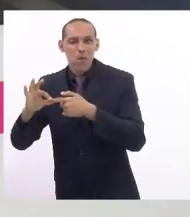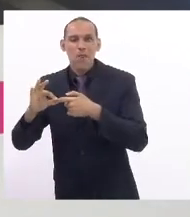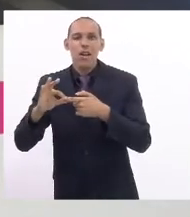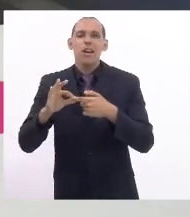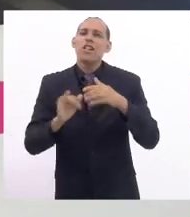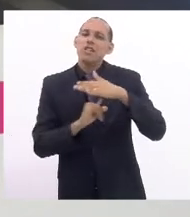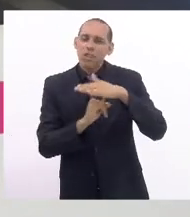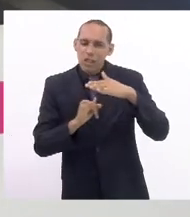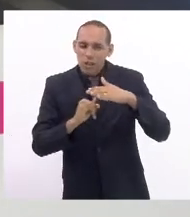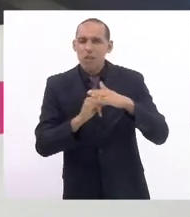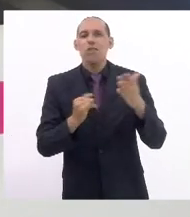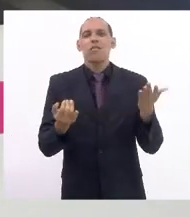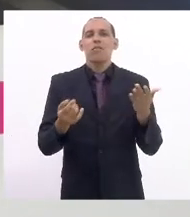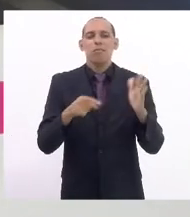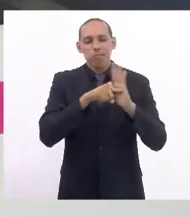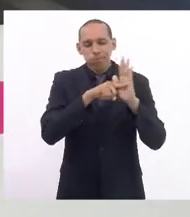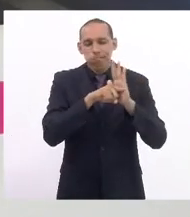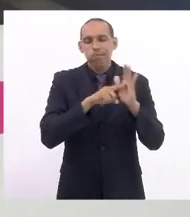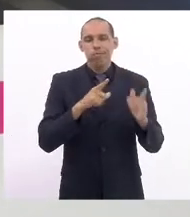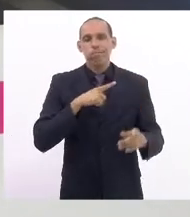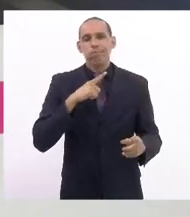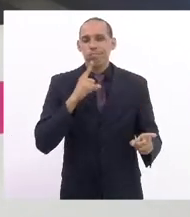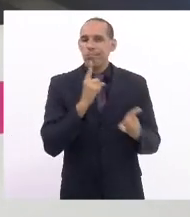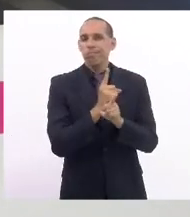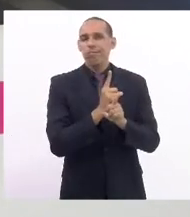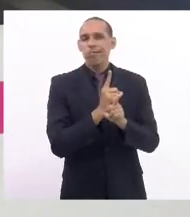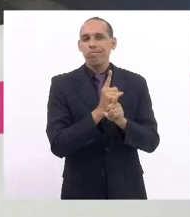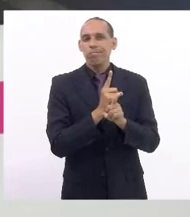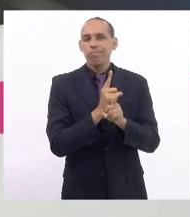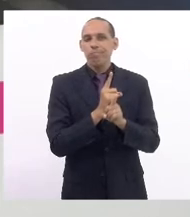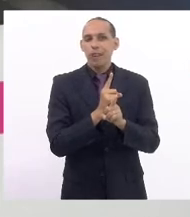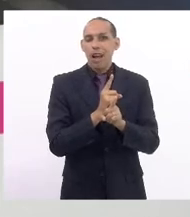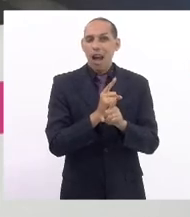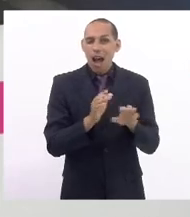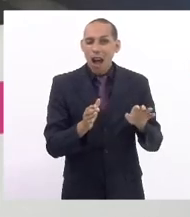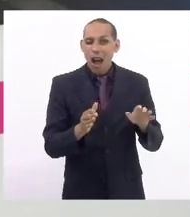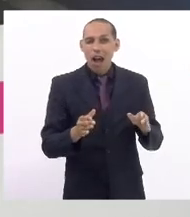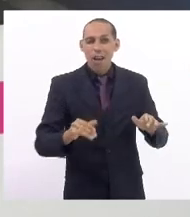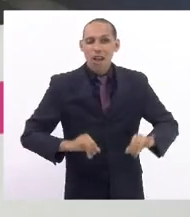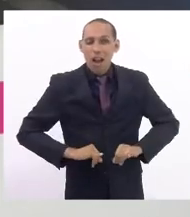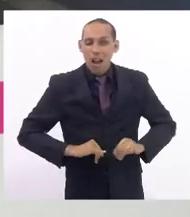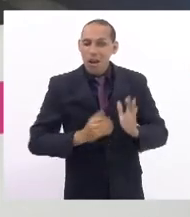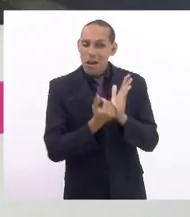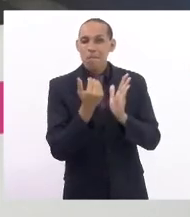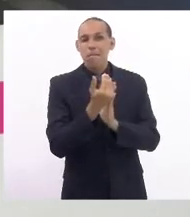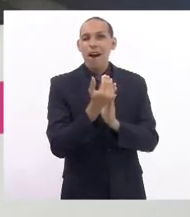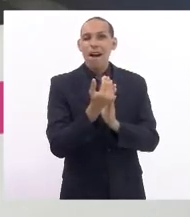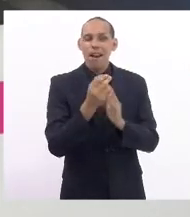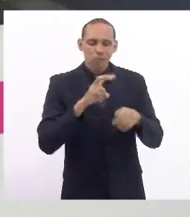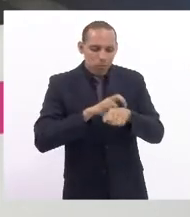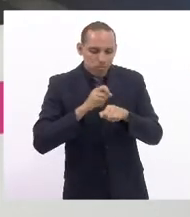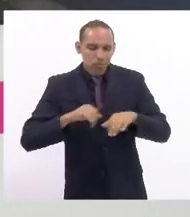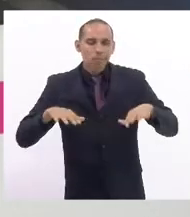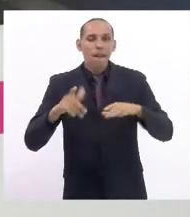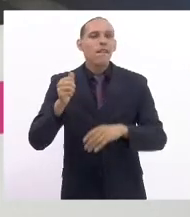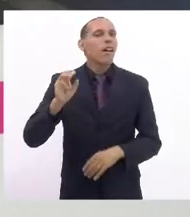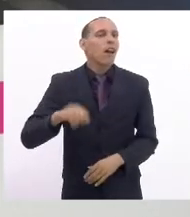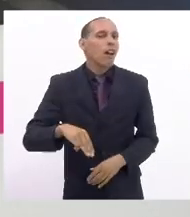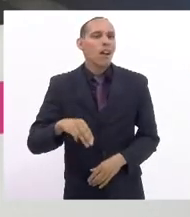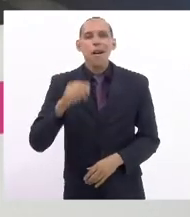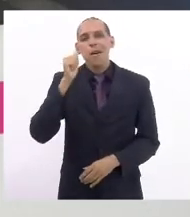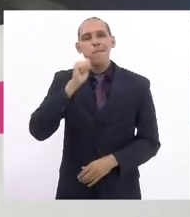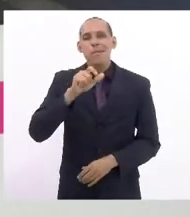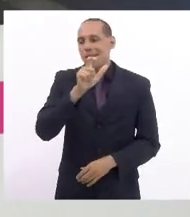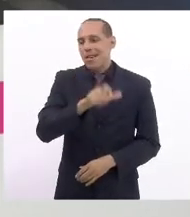isso na cidade do Rio de Janeiro e dentre os mais afetados pela pandemia são as mulheres mais de 5